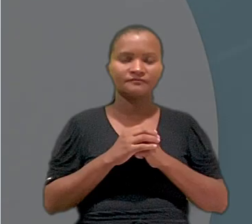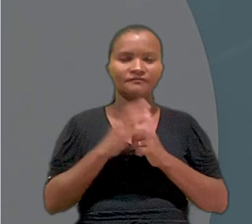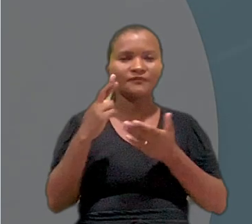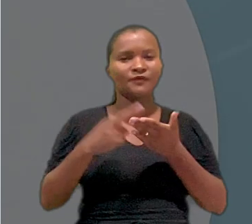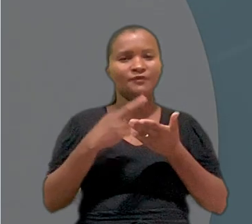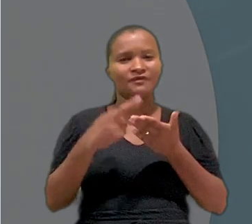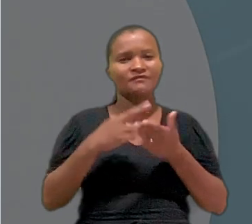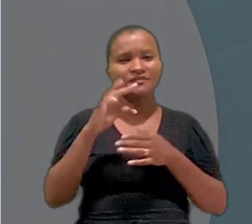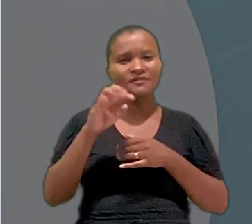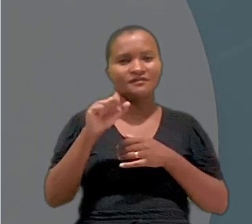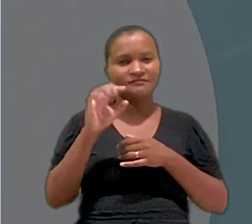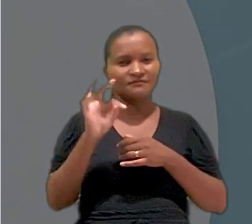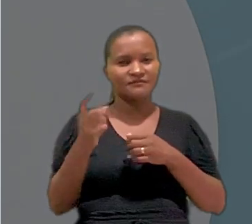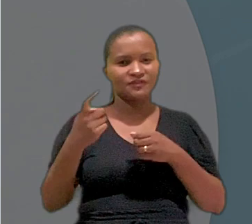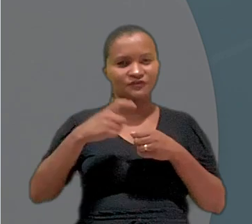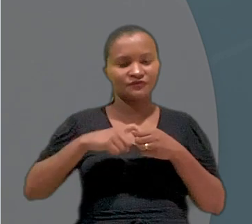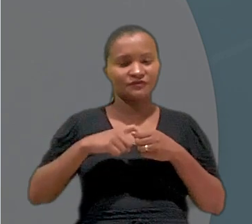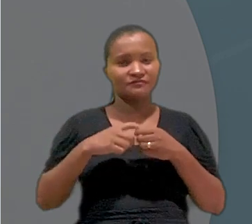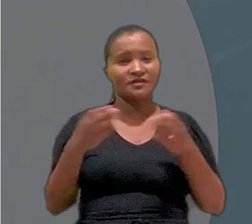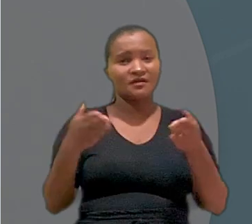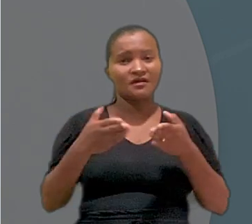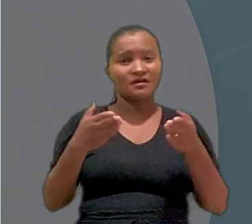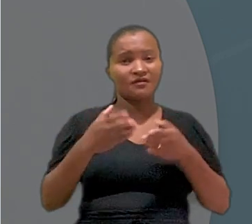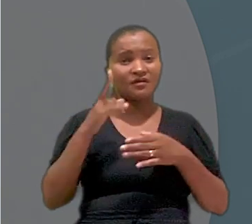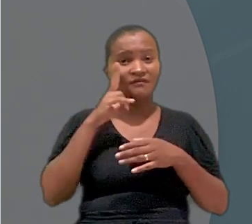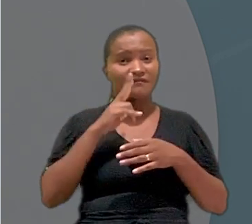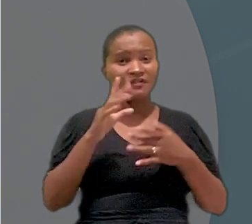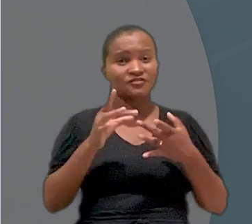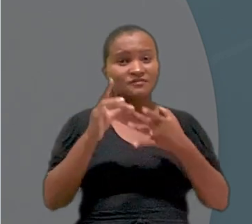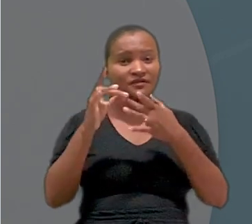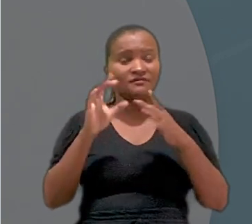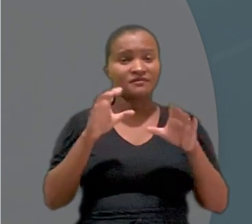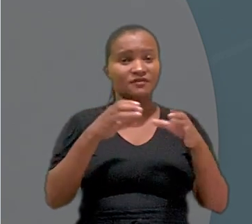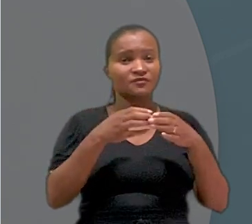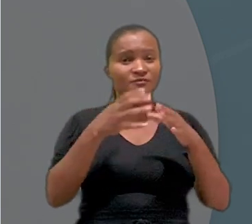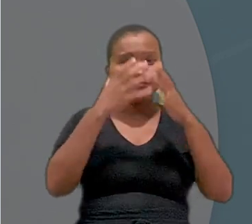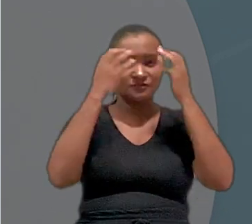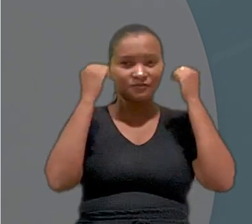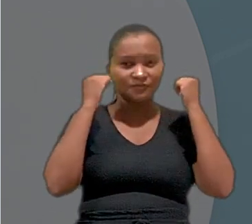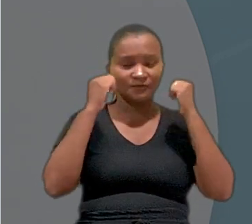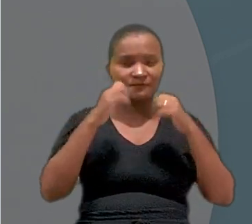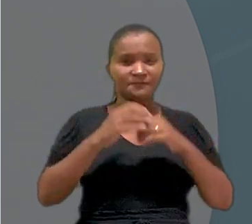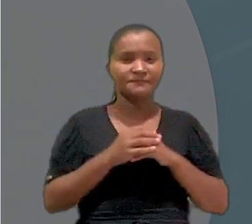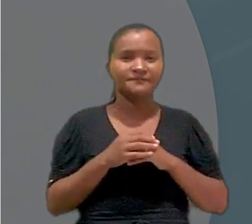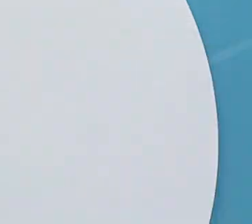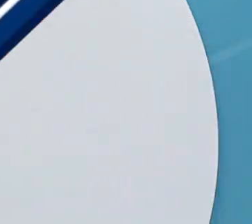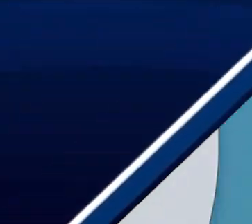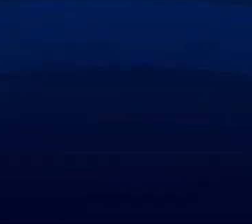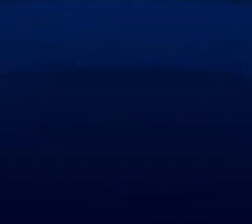O Revista TST está de volta. Vamos agora conferir os destaques das turmas do Tribunal.